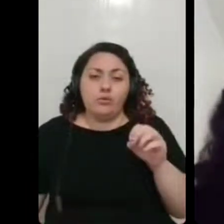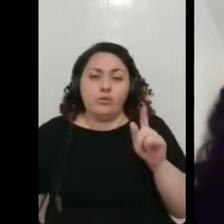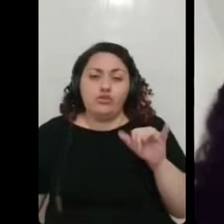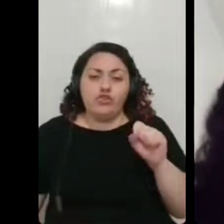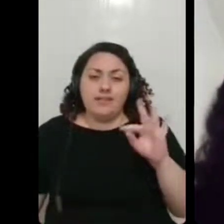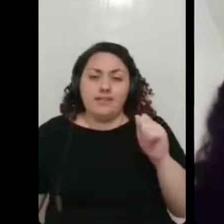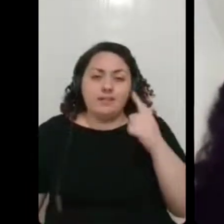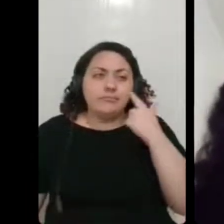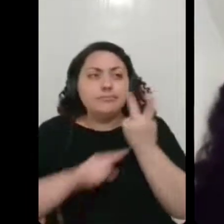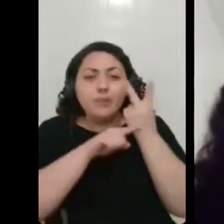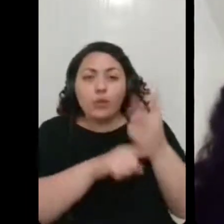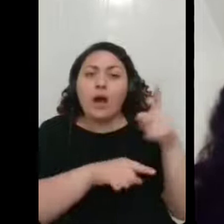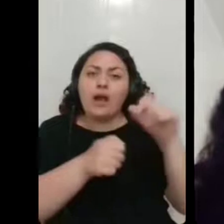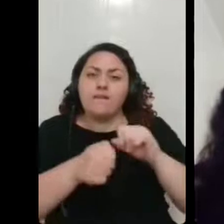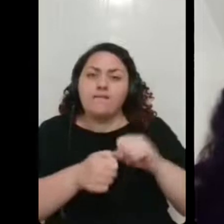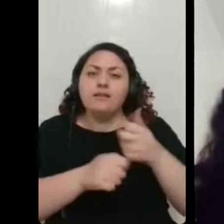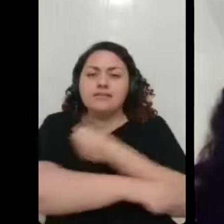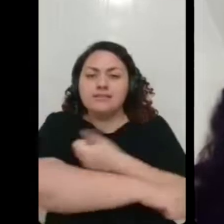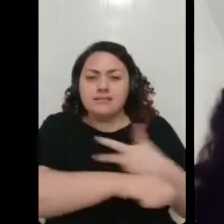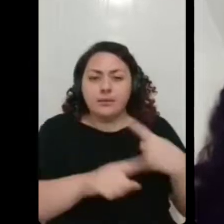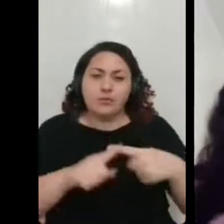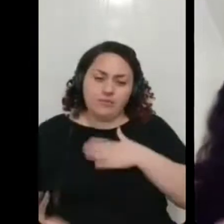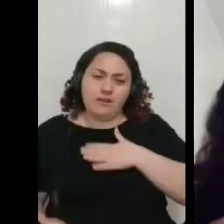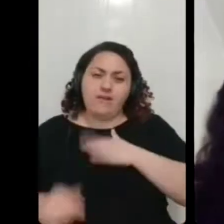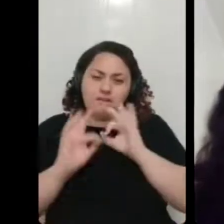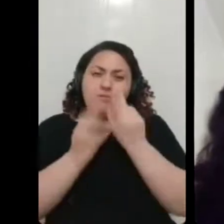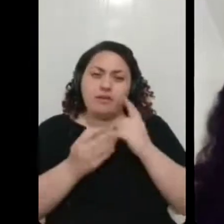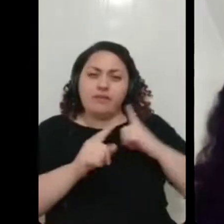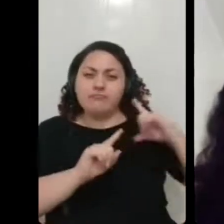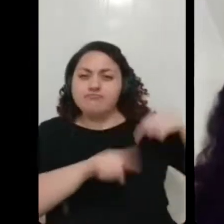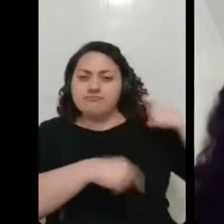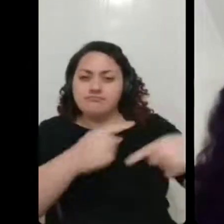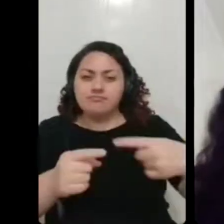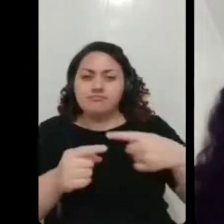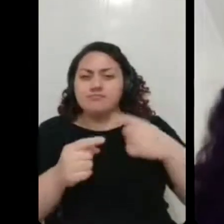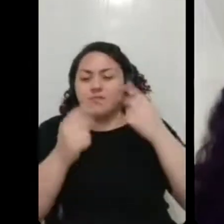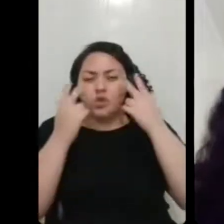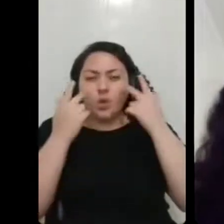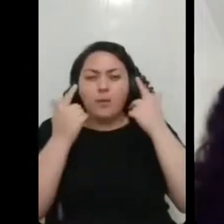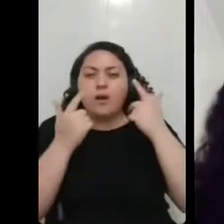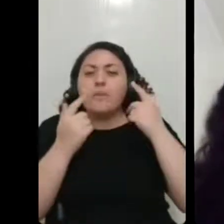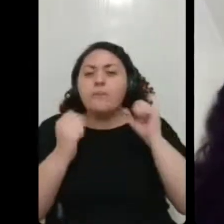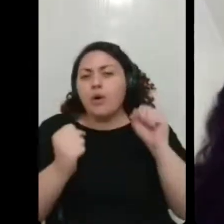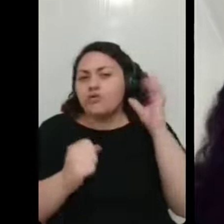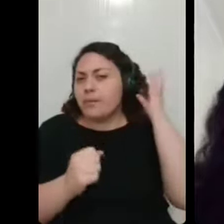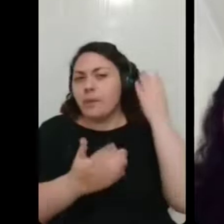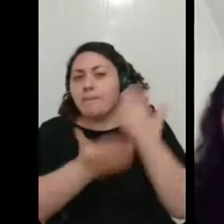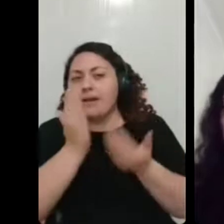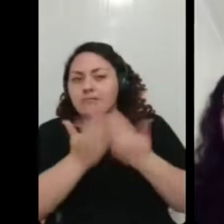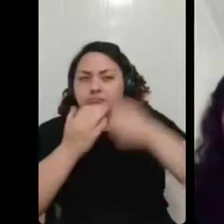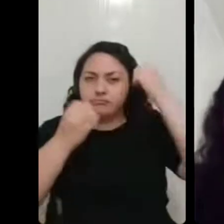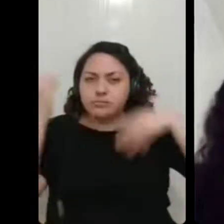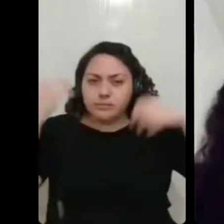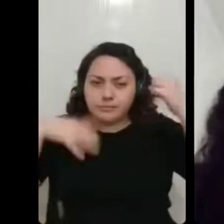como na minha família tem uma tendência para alopecia androgenética, aquela perda de cabelo, né? Que pode acontecer,